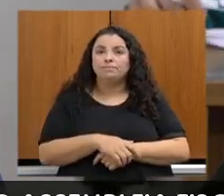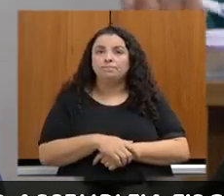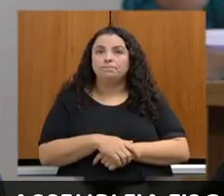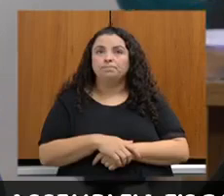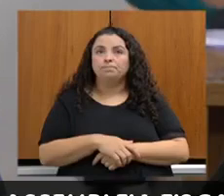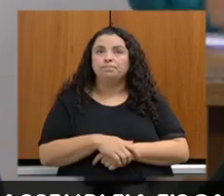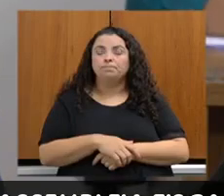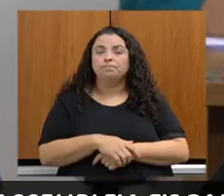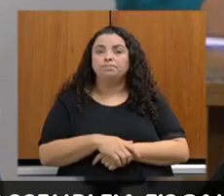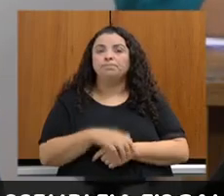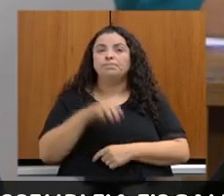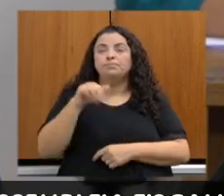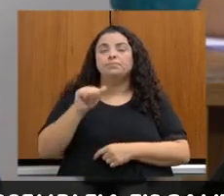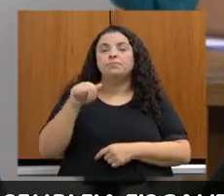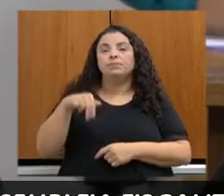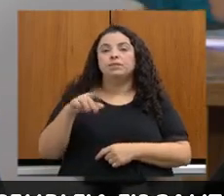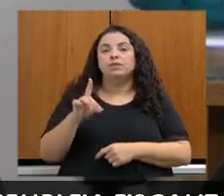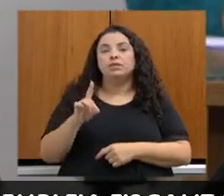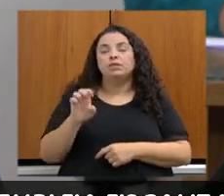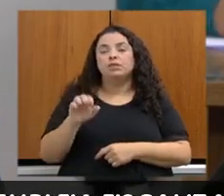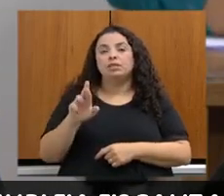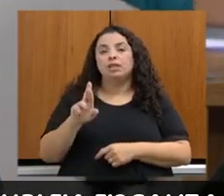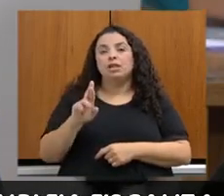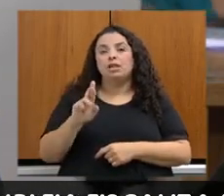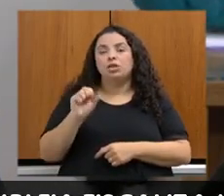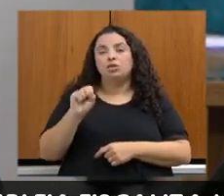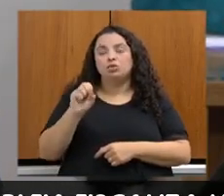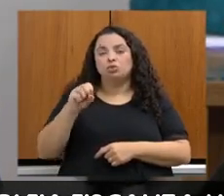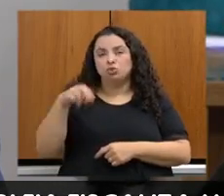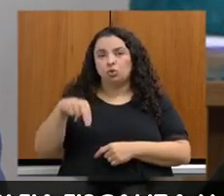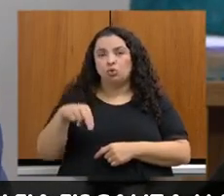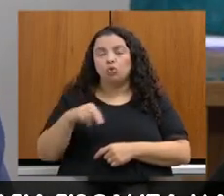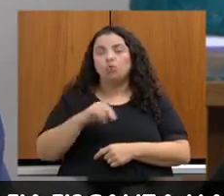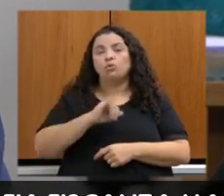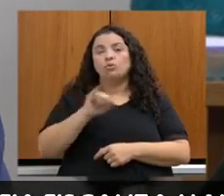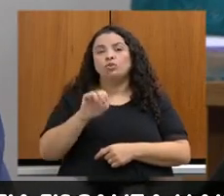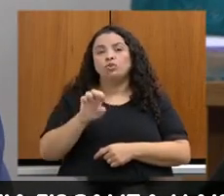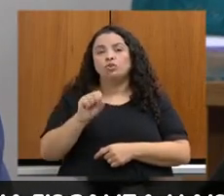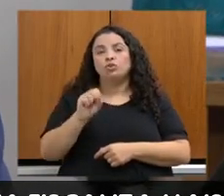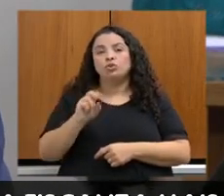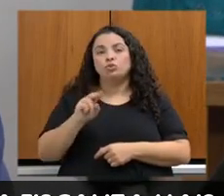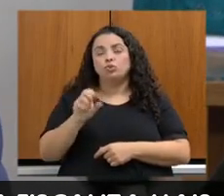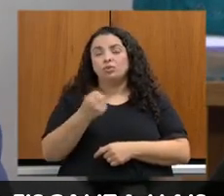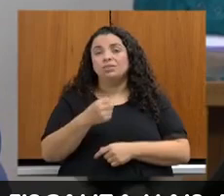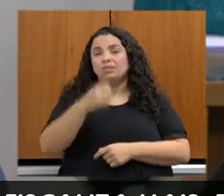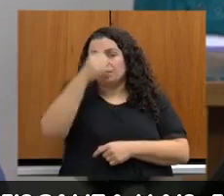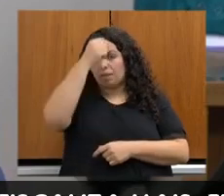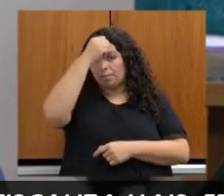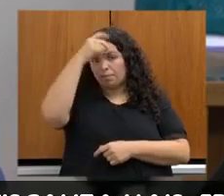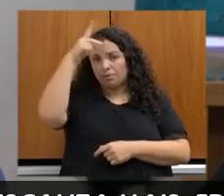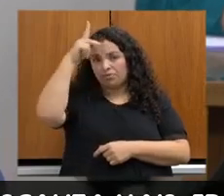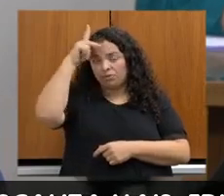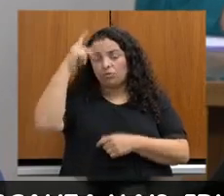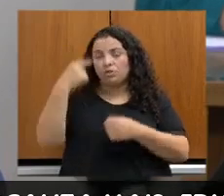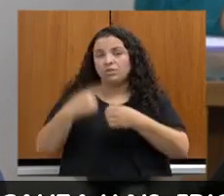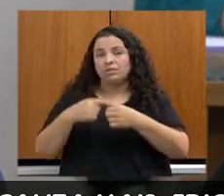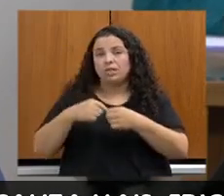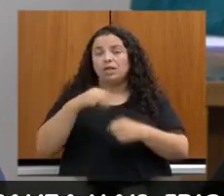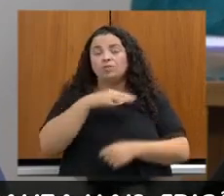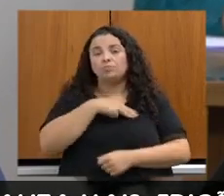passar a palavra ao senhor Anderson Jesus de Paula, da Prefeitura de Mariana. Antes, quero,